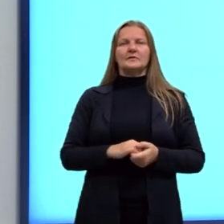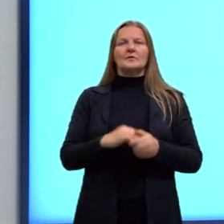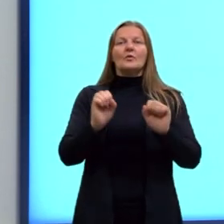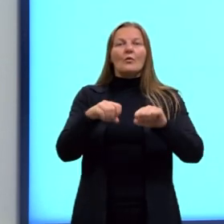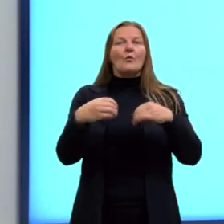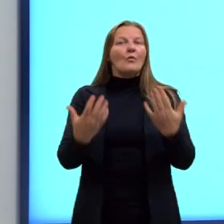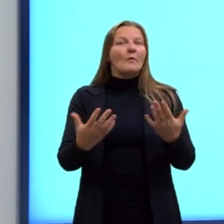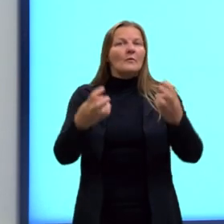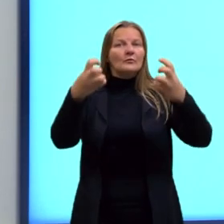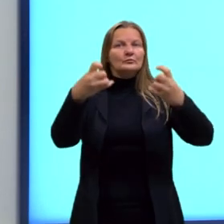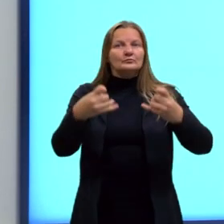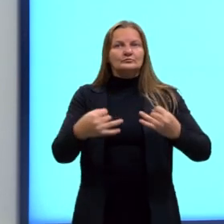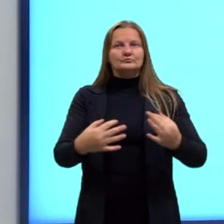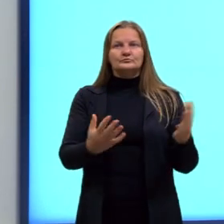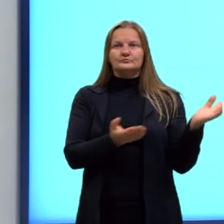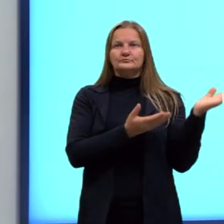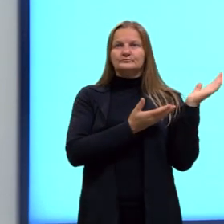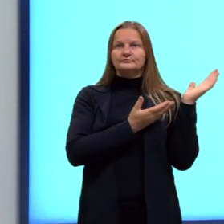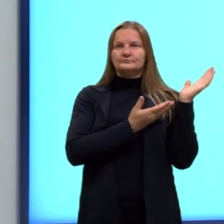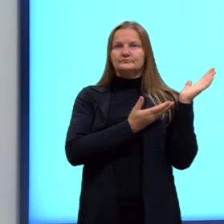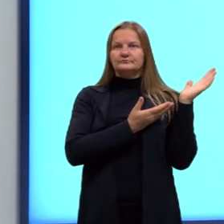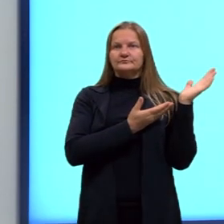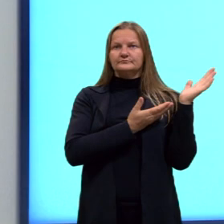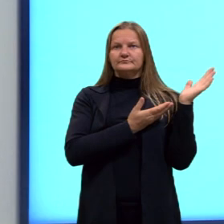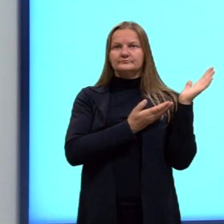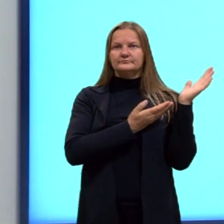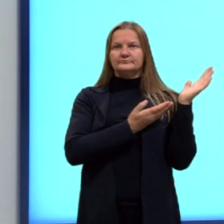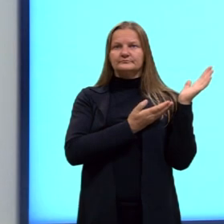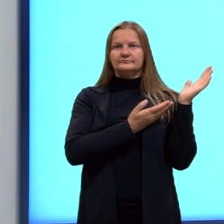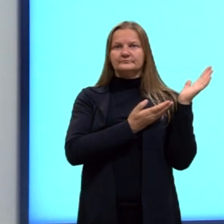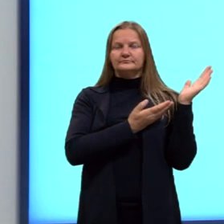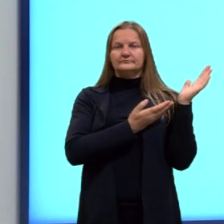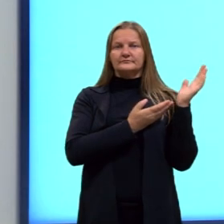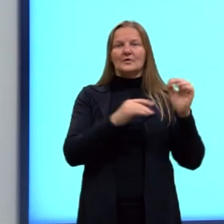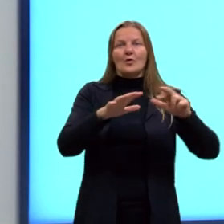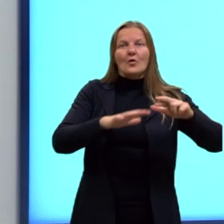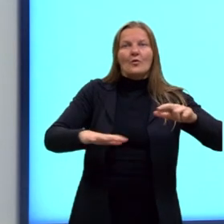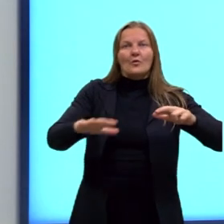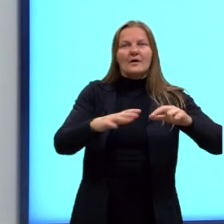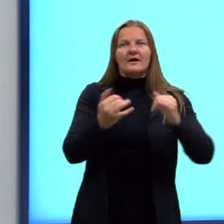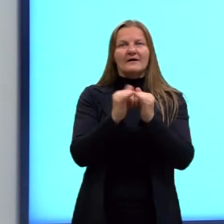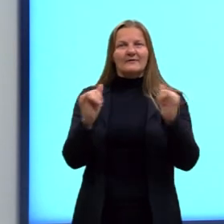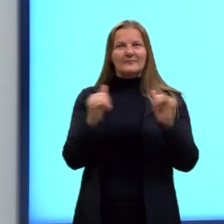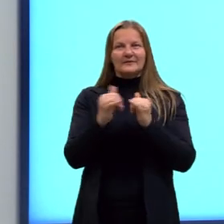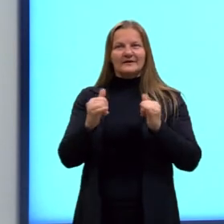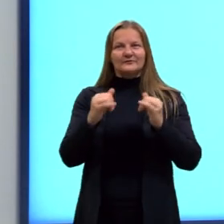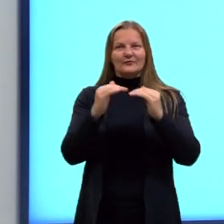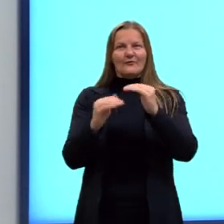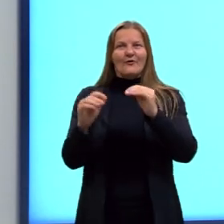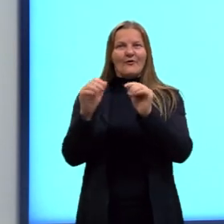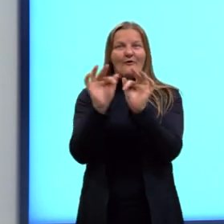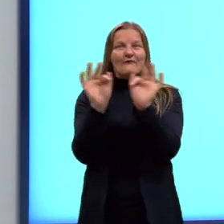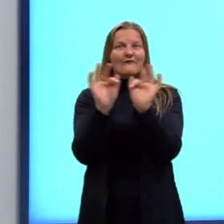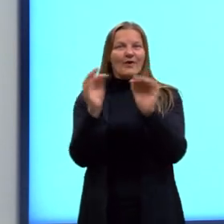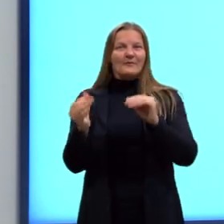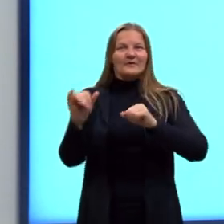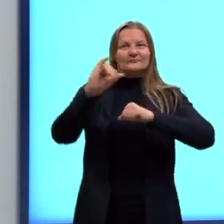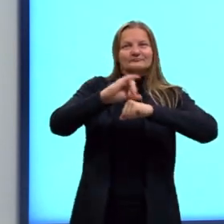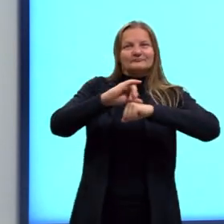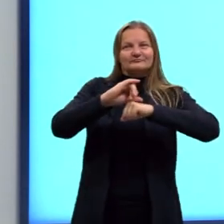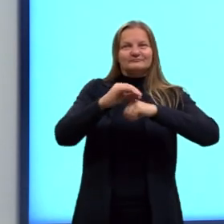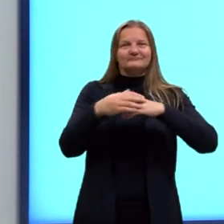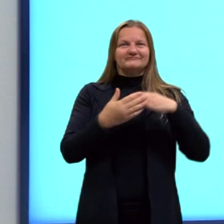Então, escrevi de novo o campo elétrico. E coloquei aquela fórmula aqui em cima. Em cima aqui,